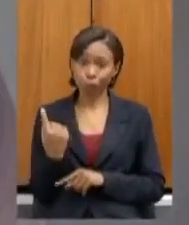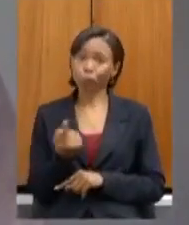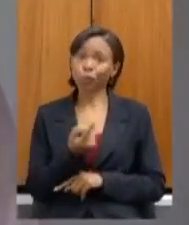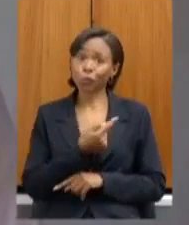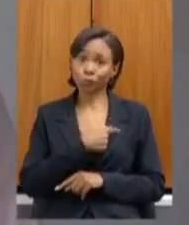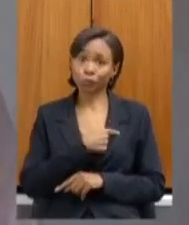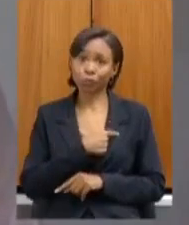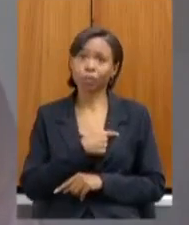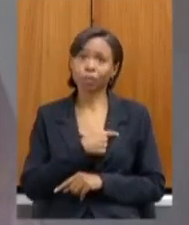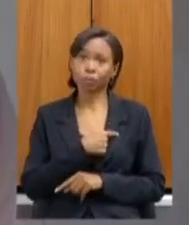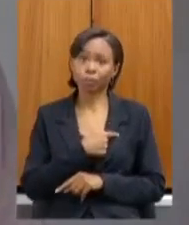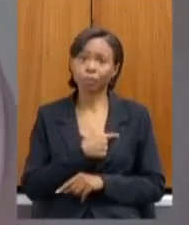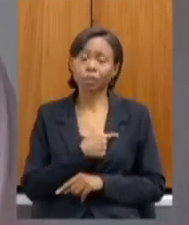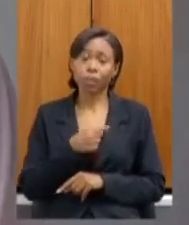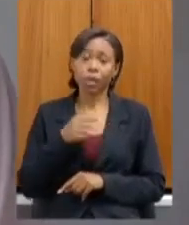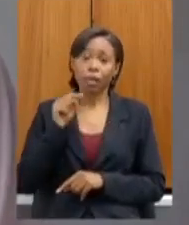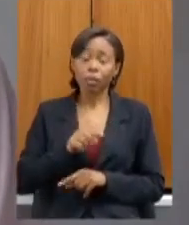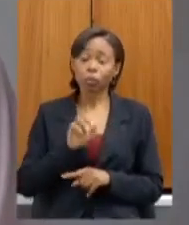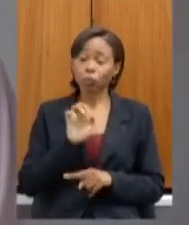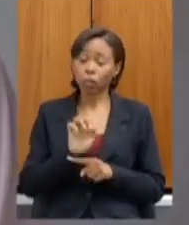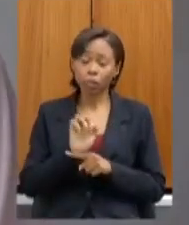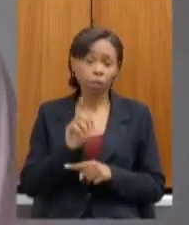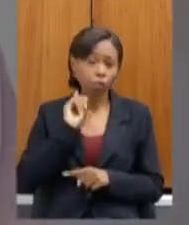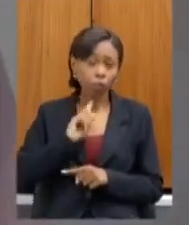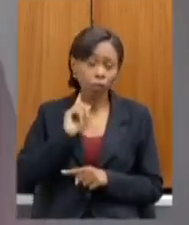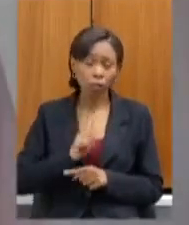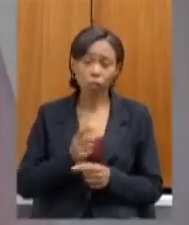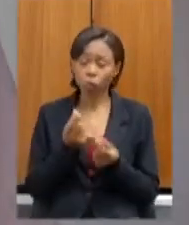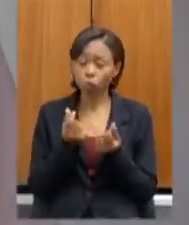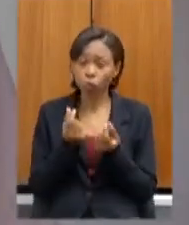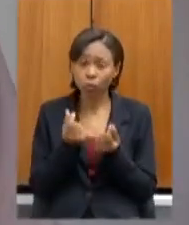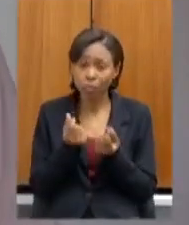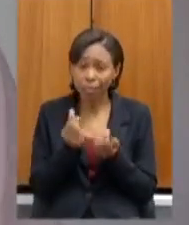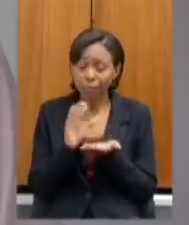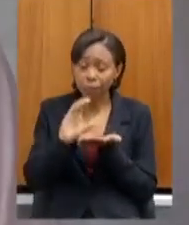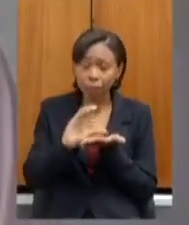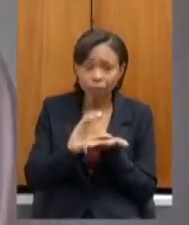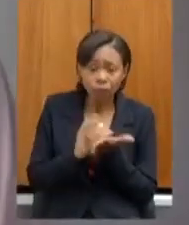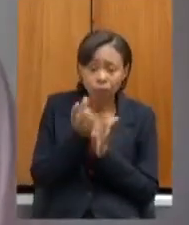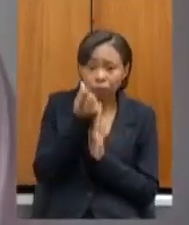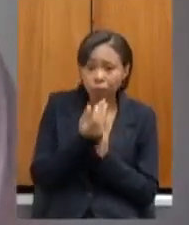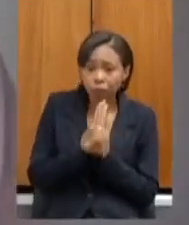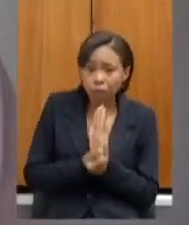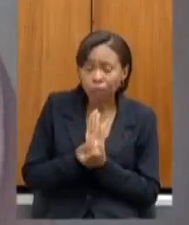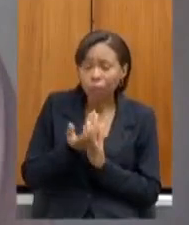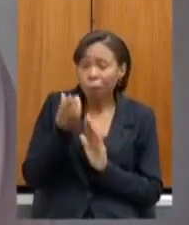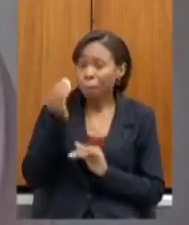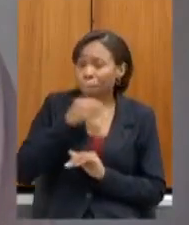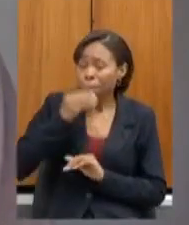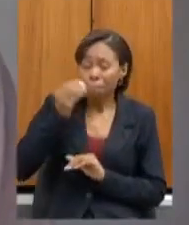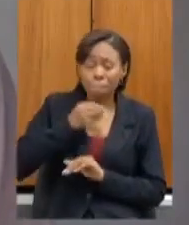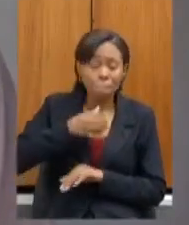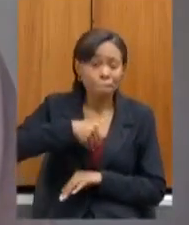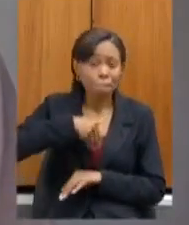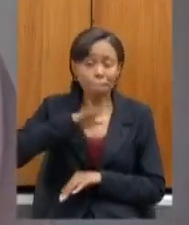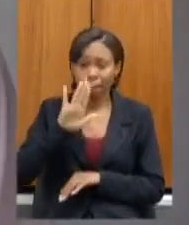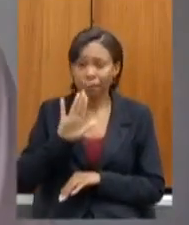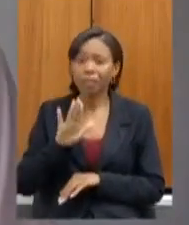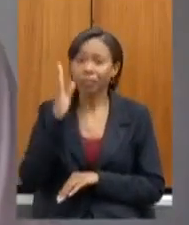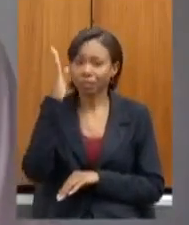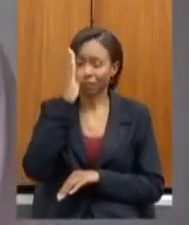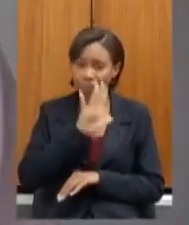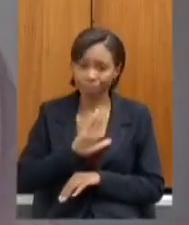dos três estados do Brasil com a situação financeira mais frágil e conseguimos a despeito de todas essas